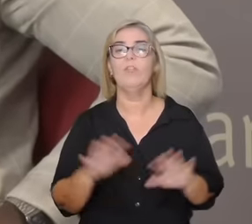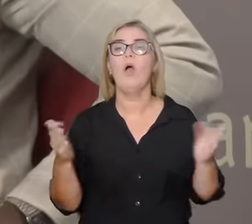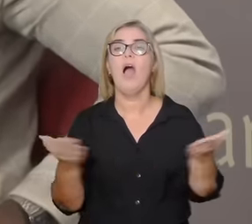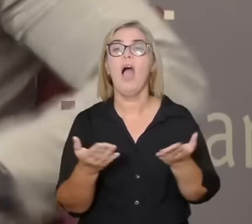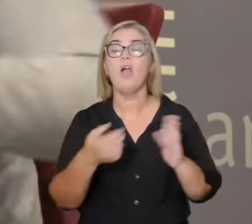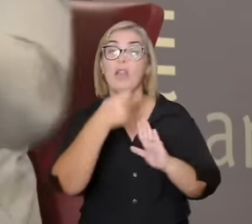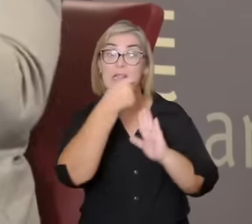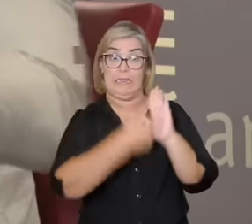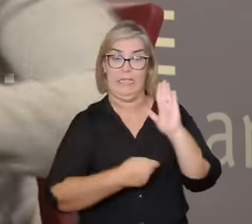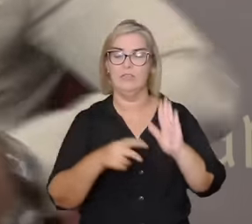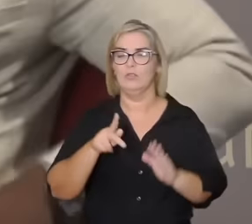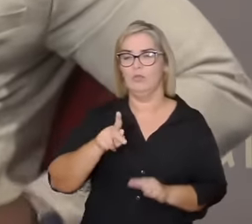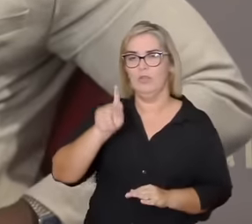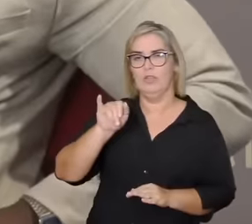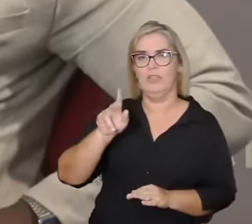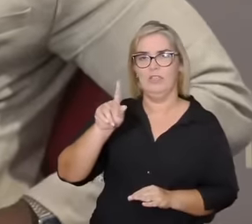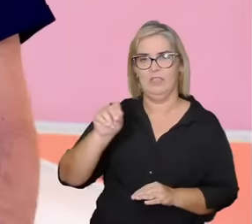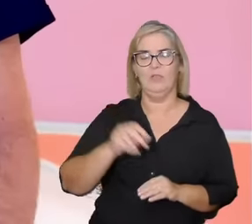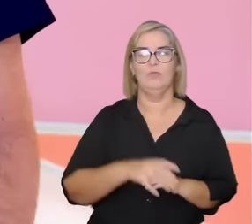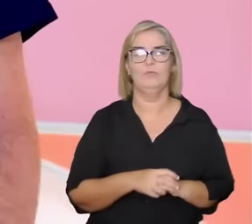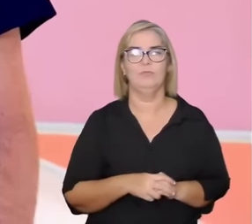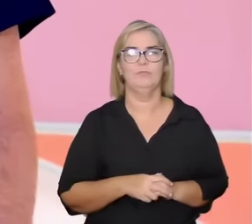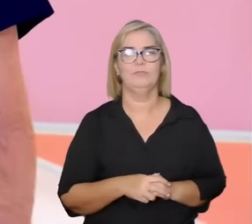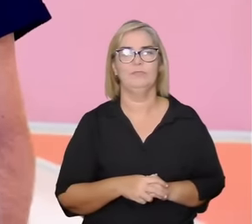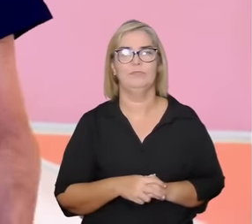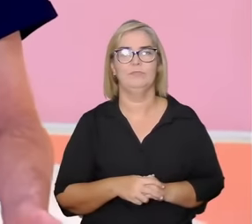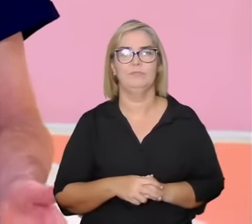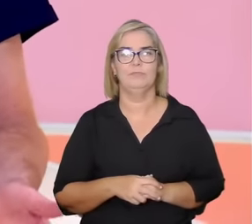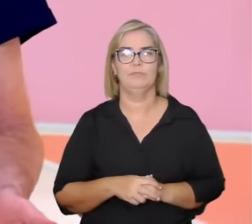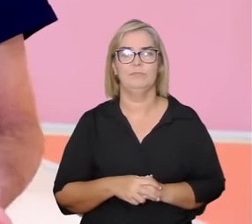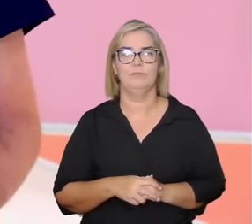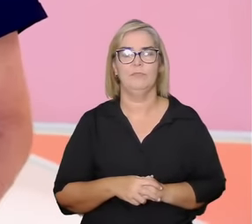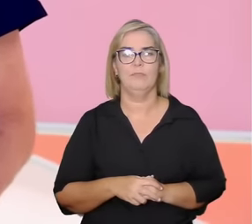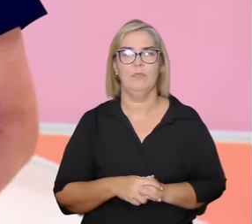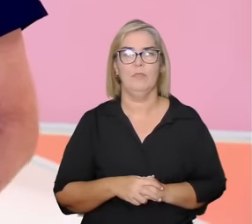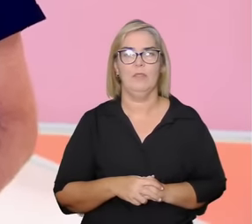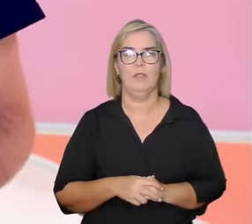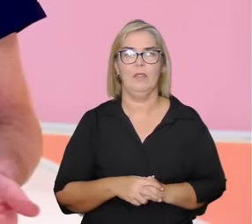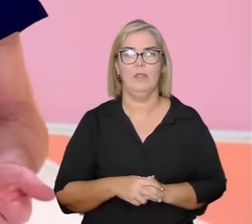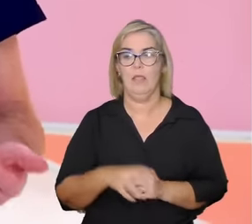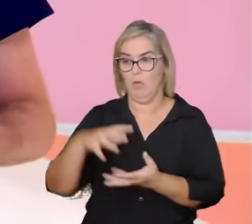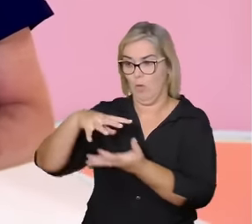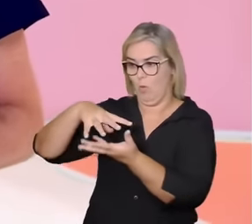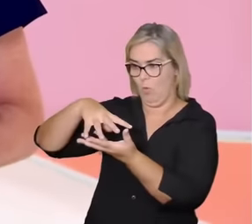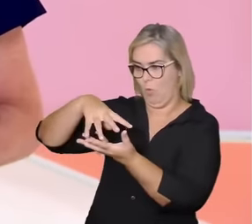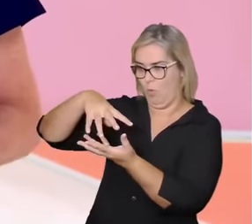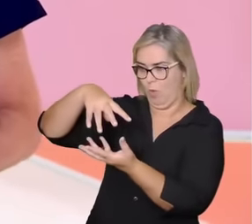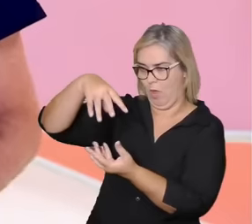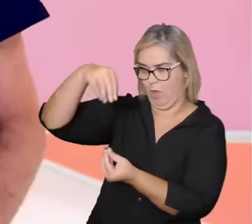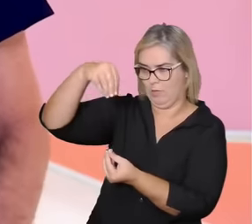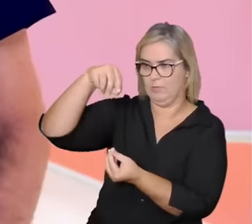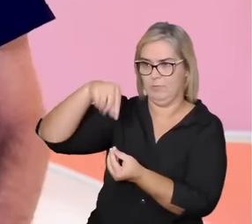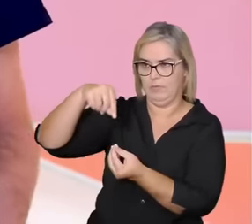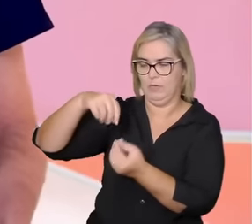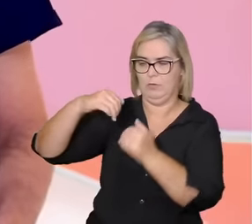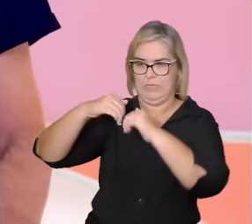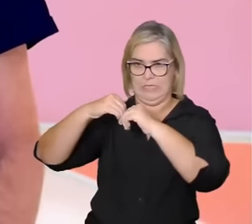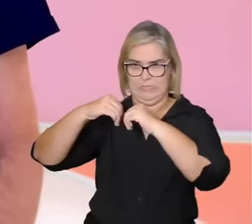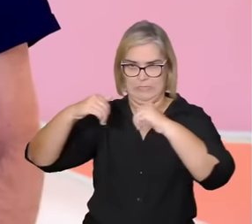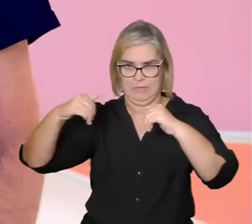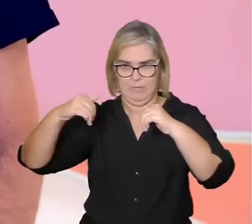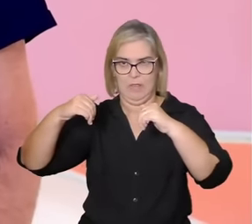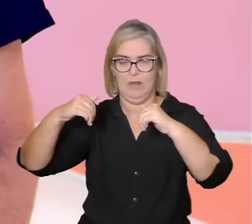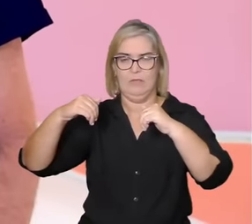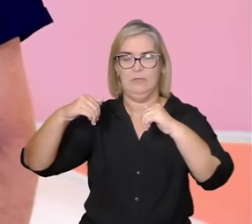trazer para a gente um trecho a separação do espírito como vemos aqui no ocidente tem como